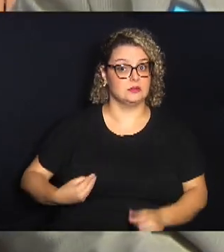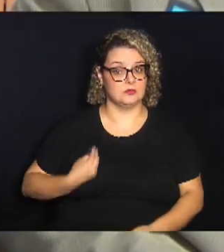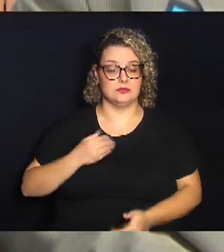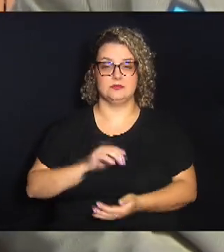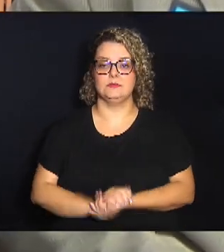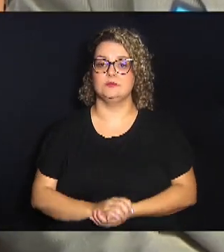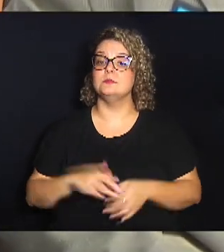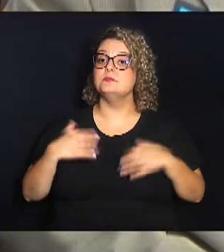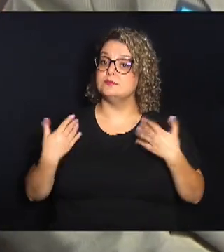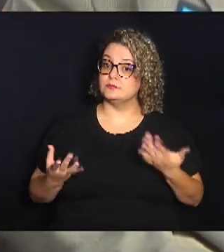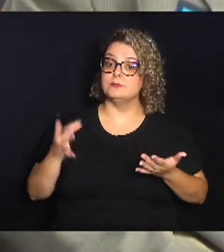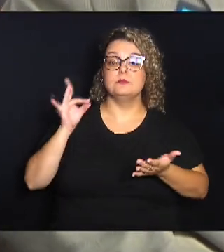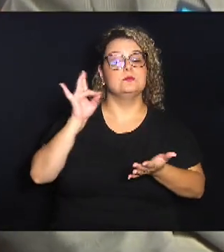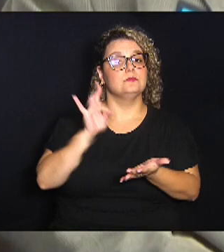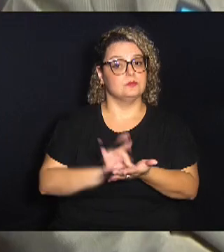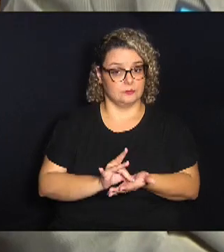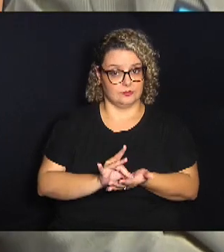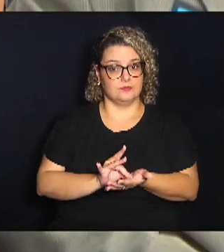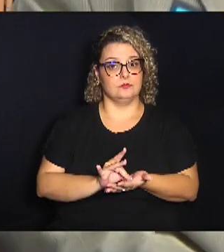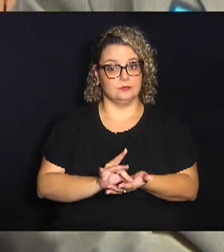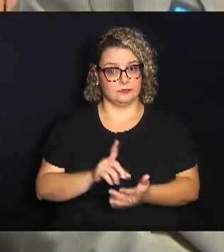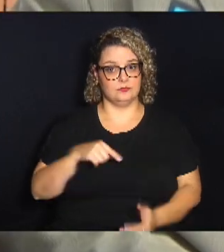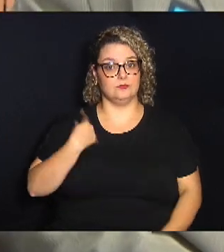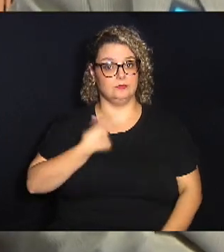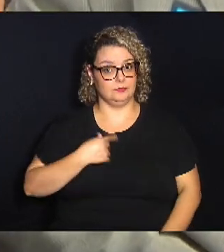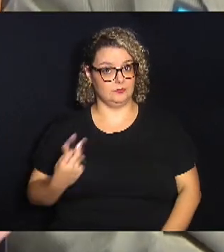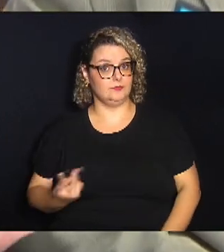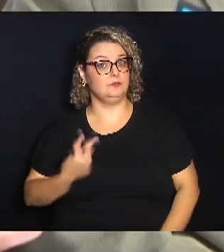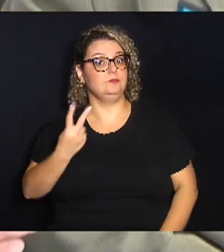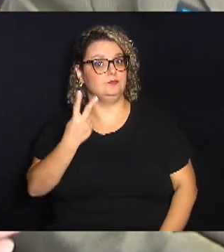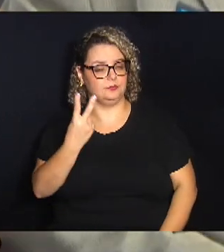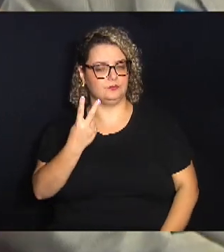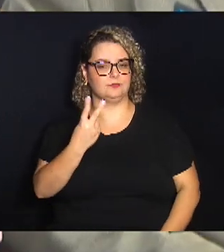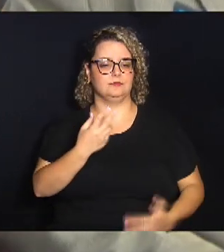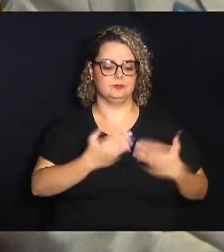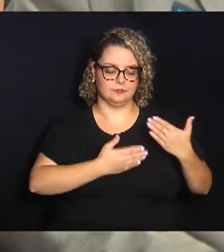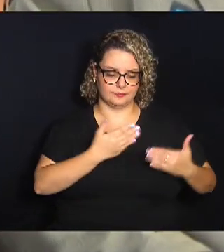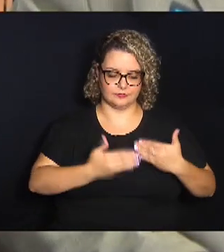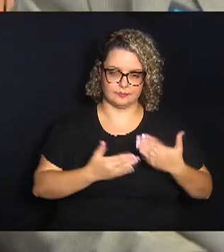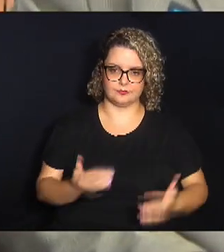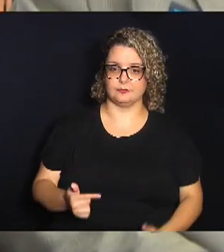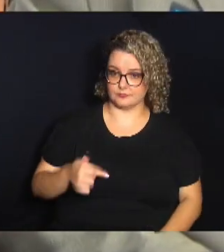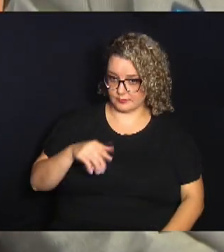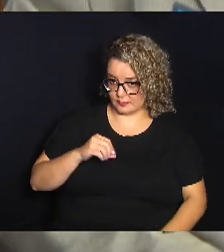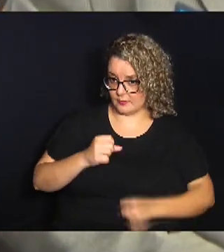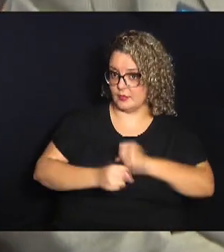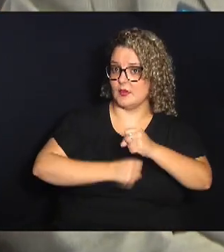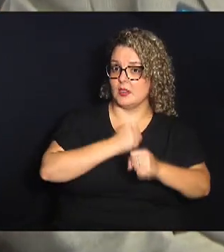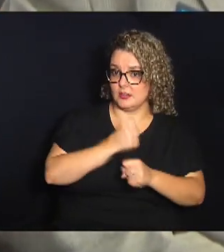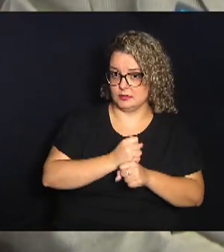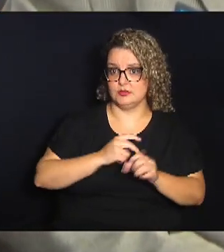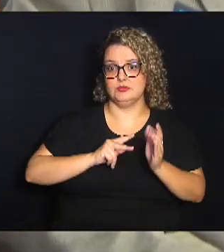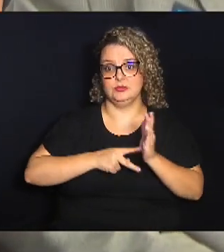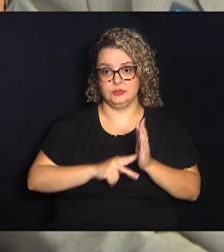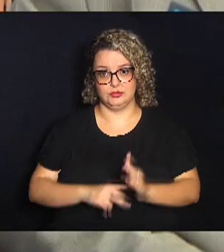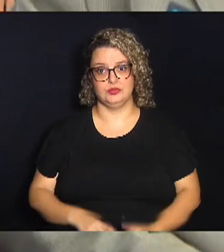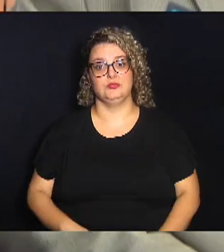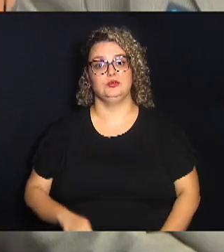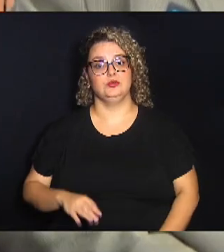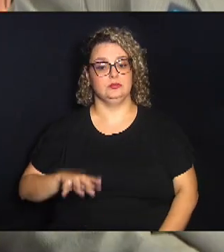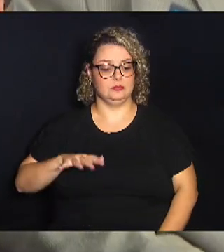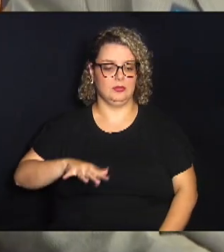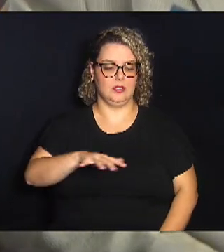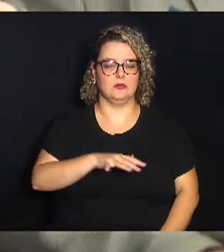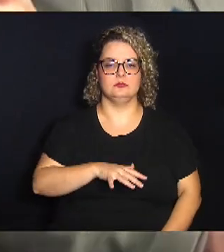Então, realmente, a gente tem que valorizar muito essa jornada de 70 anos dos sindicatos bancários de Campinas e região,